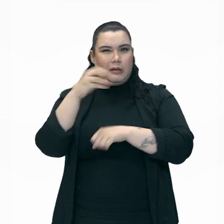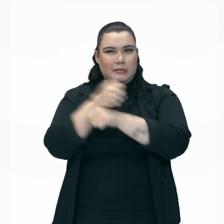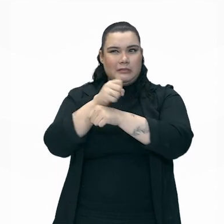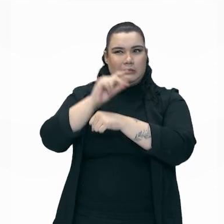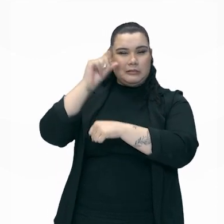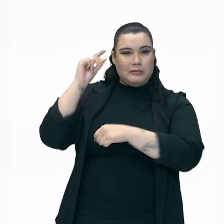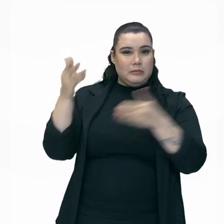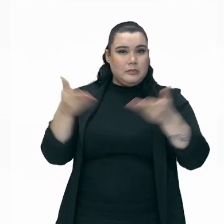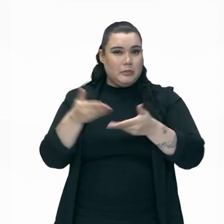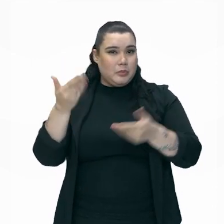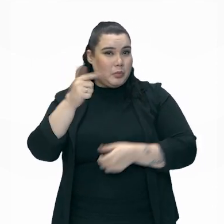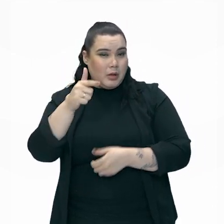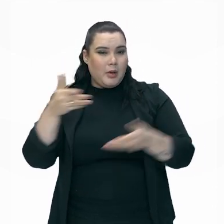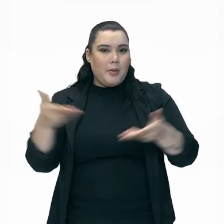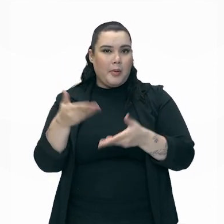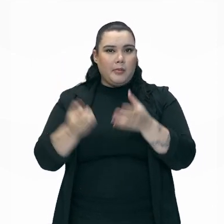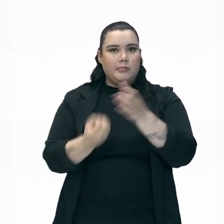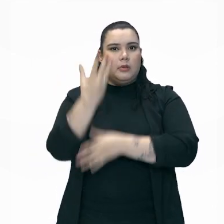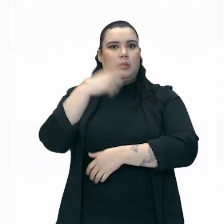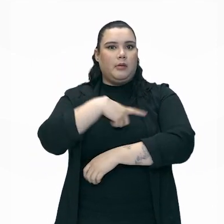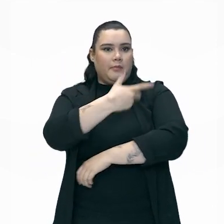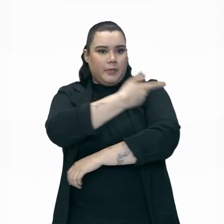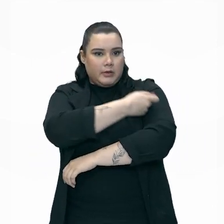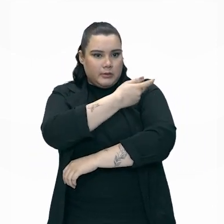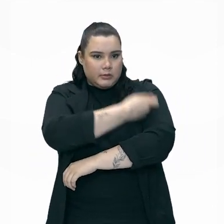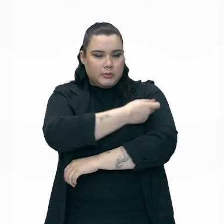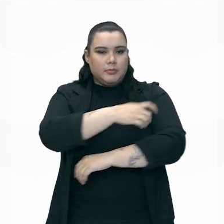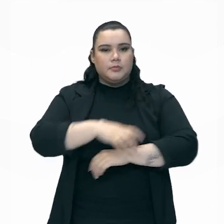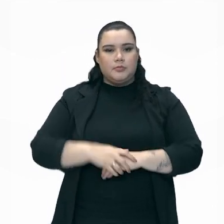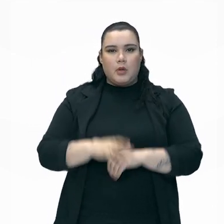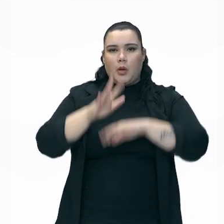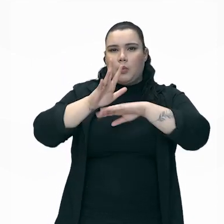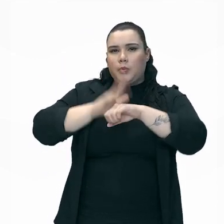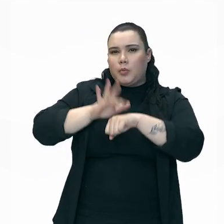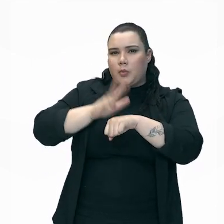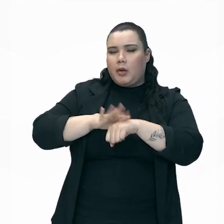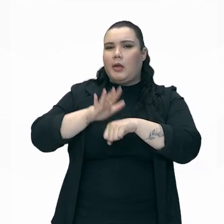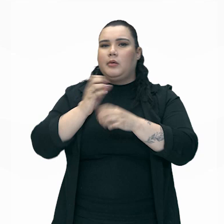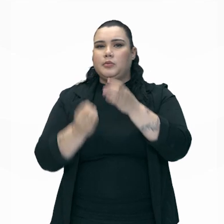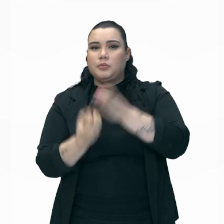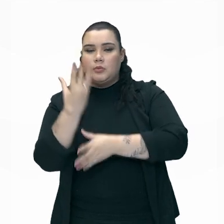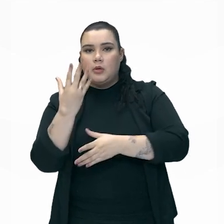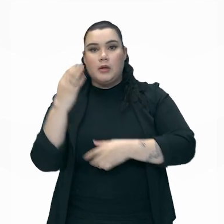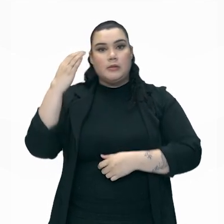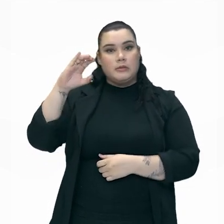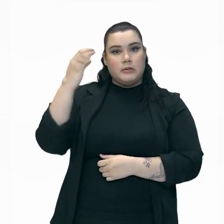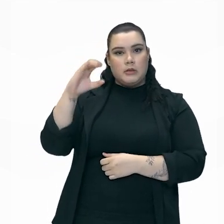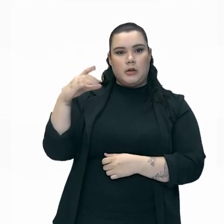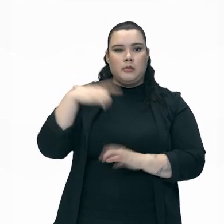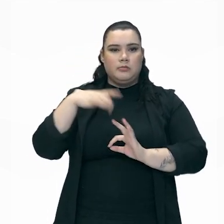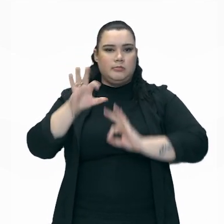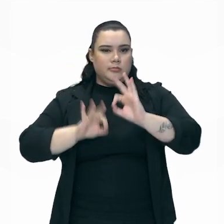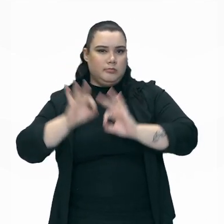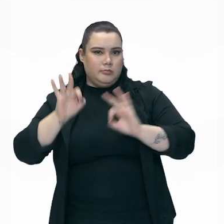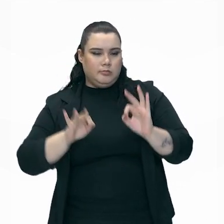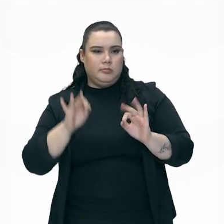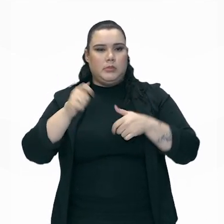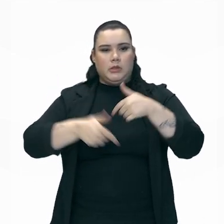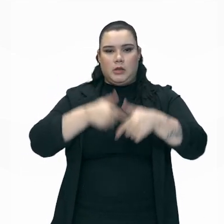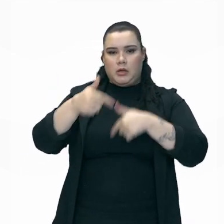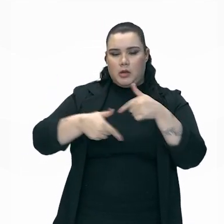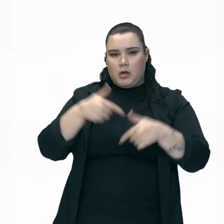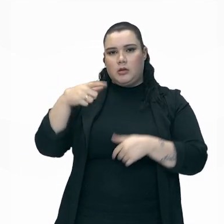existiam. Hoje em dia, existe vacina. Doenças que surgem e aí a ciência faz os trabalhos e